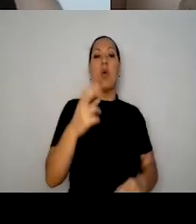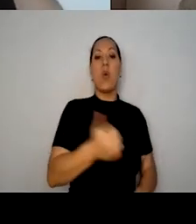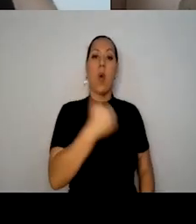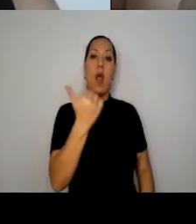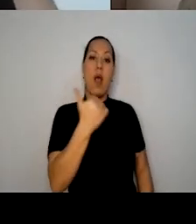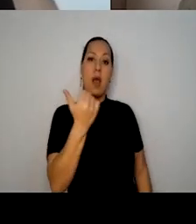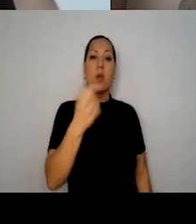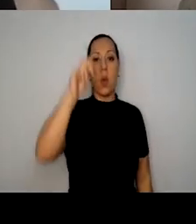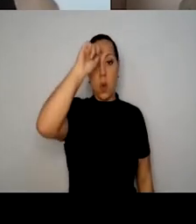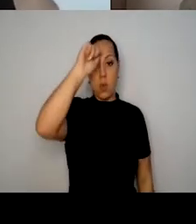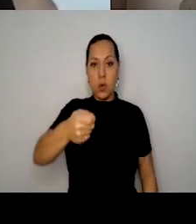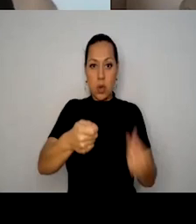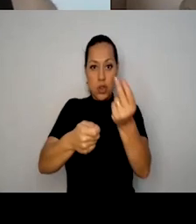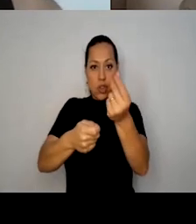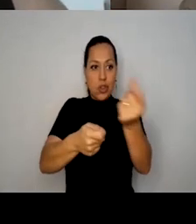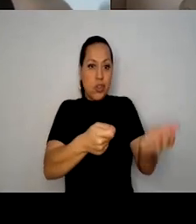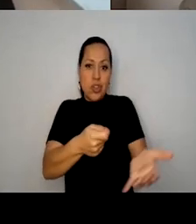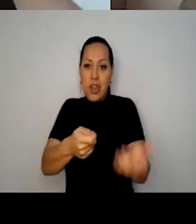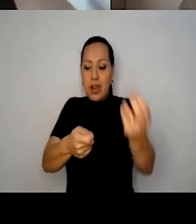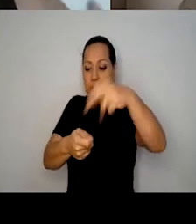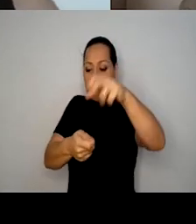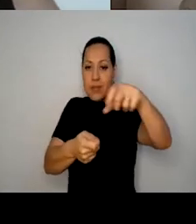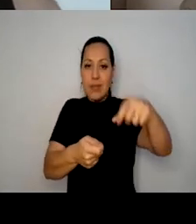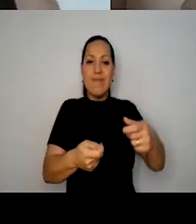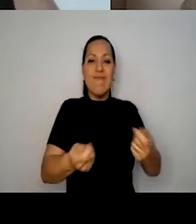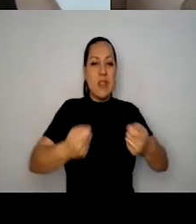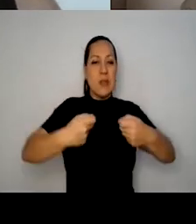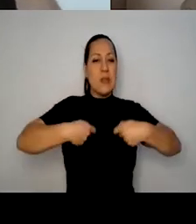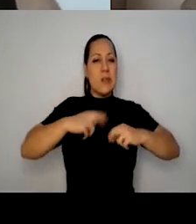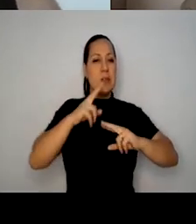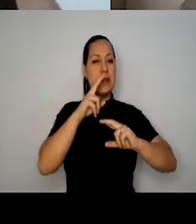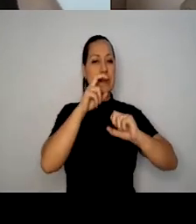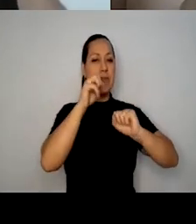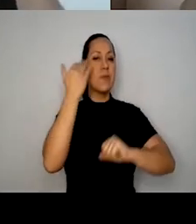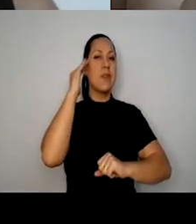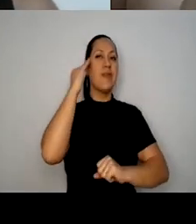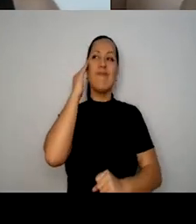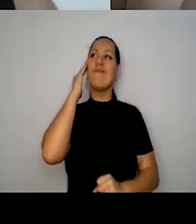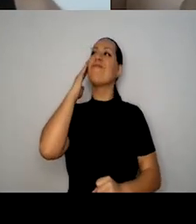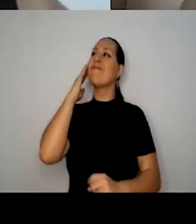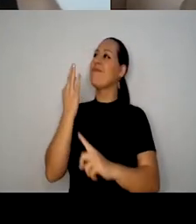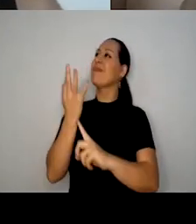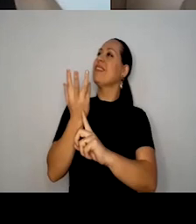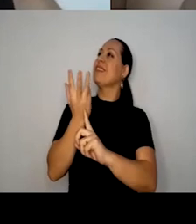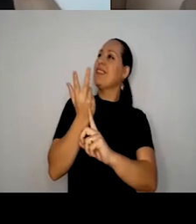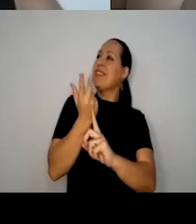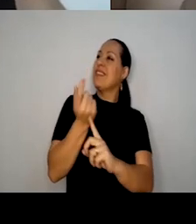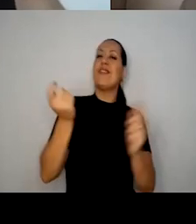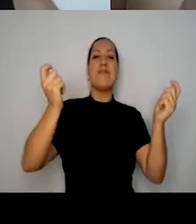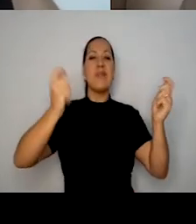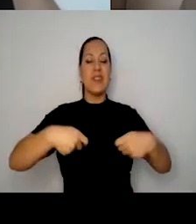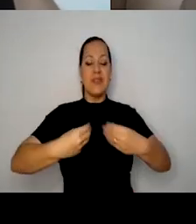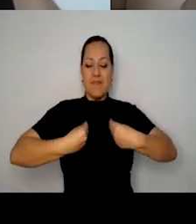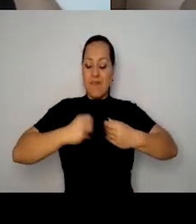isso traz uma força muito grande para a gente, para a gente entender o potencial disso que a gente estava fazendo e o potencial de libertação.